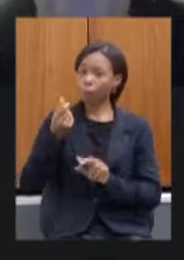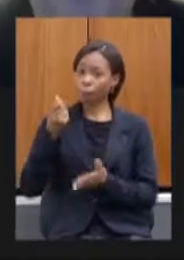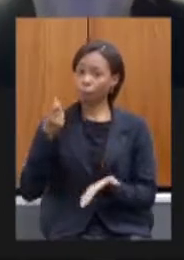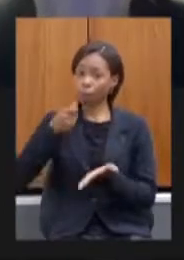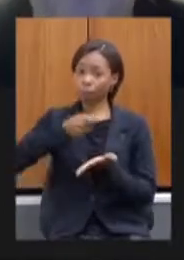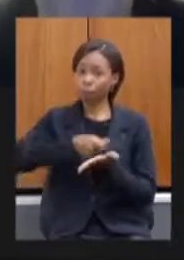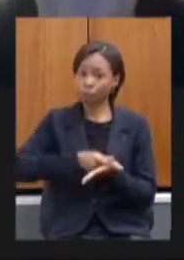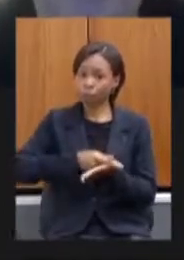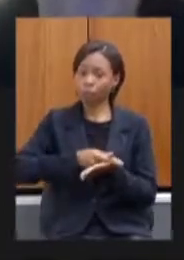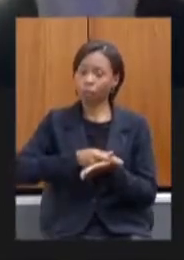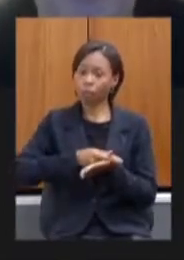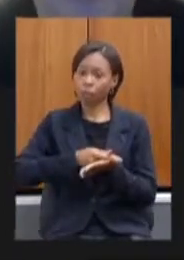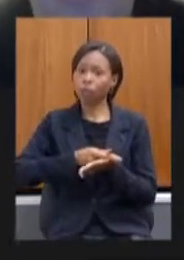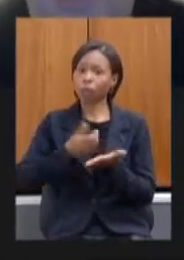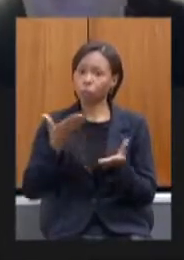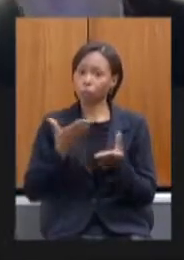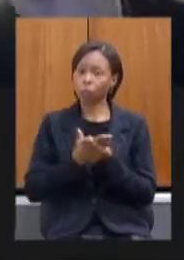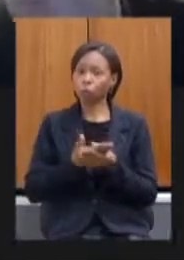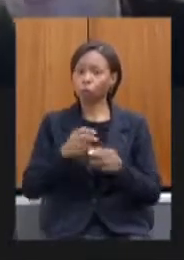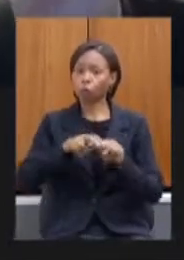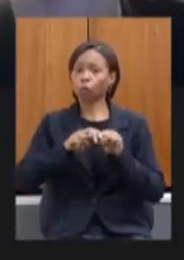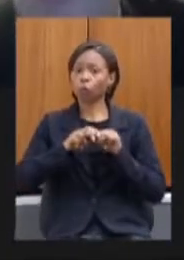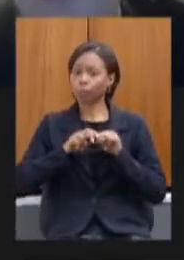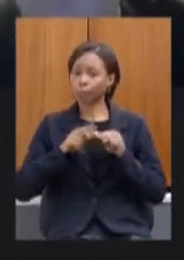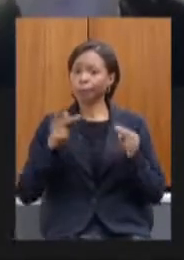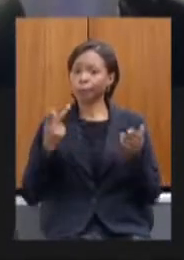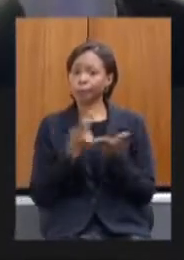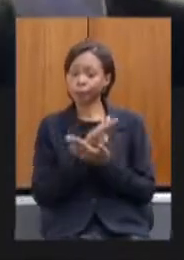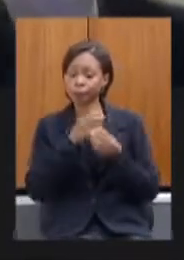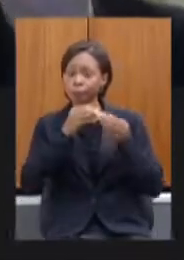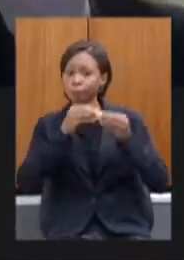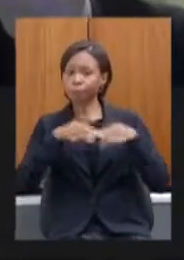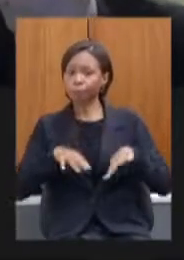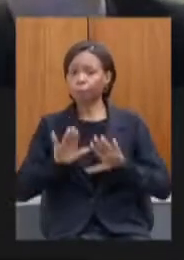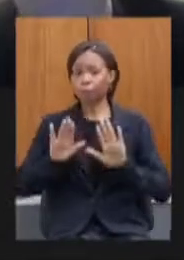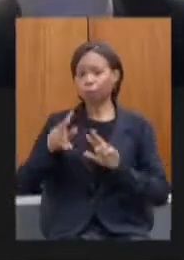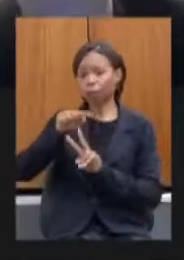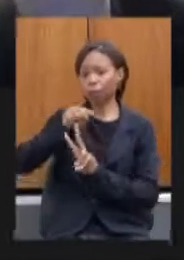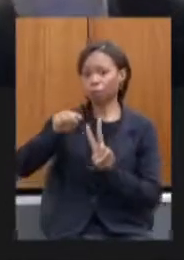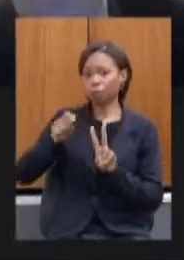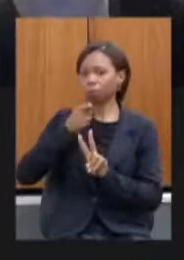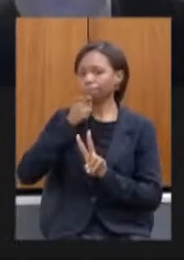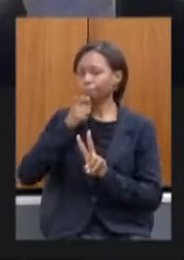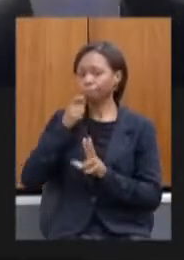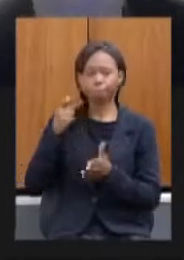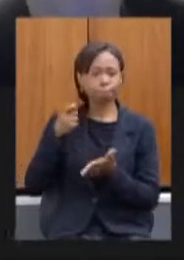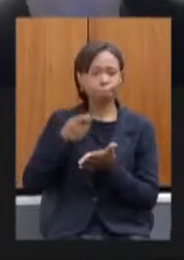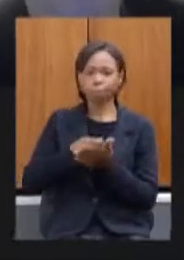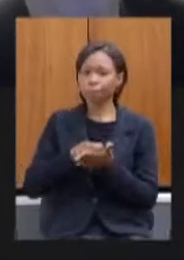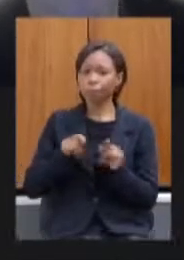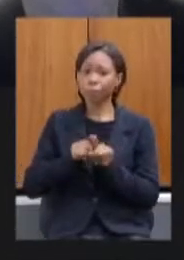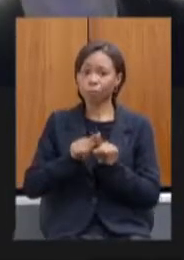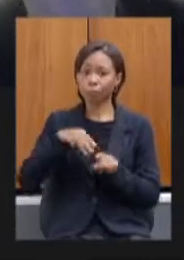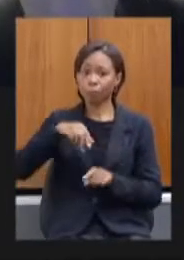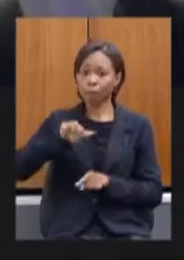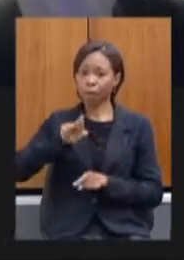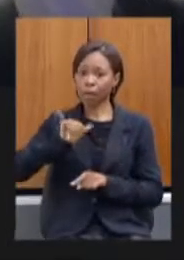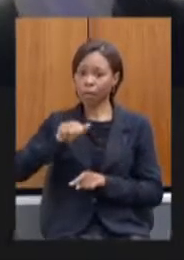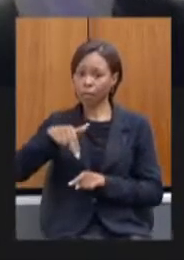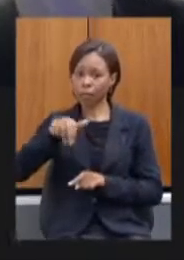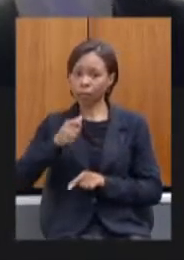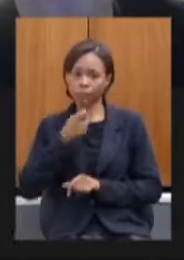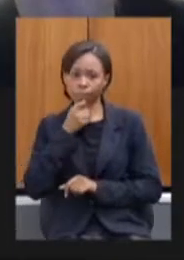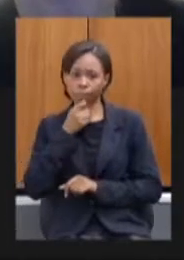causados ao Estado algo que não aconteceu nem Mariana lançamento da